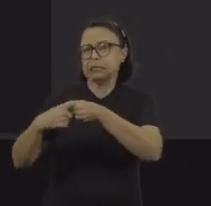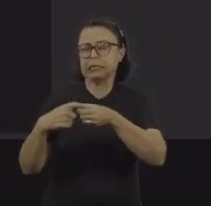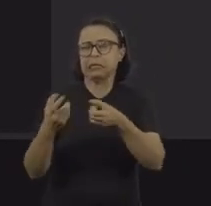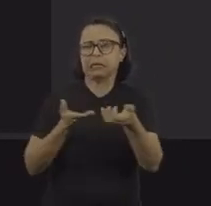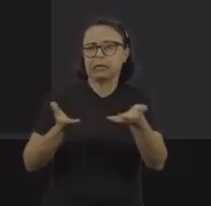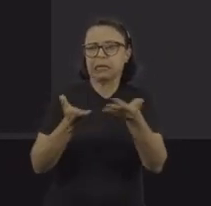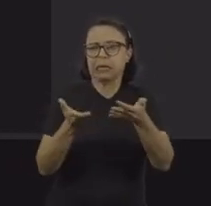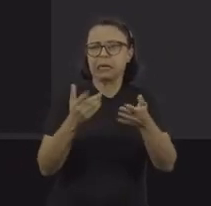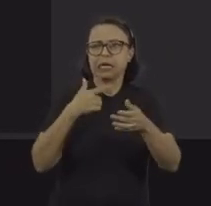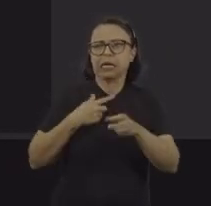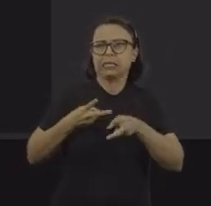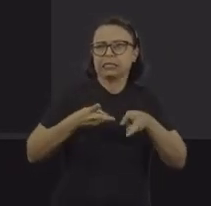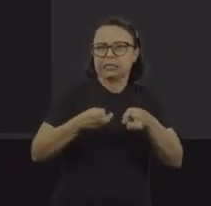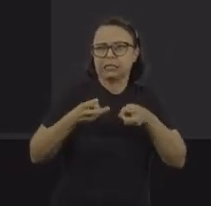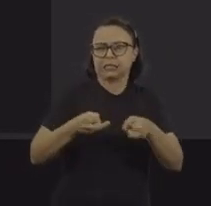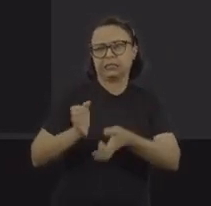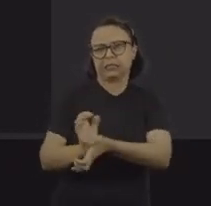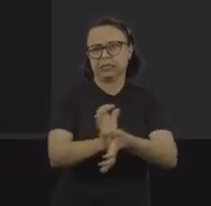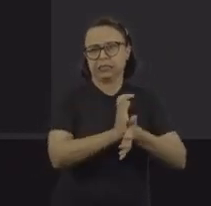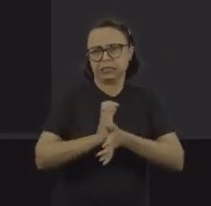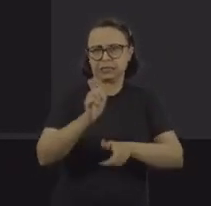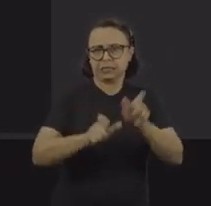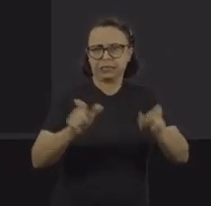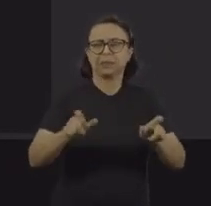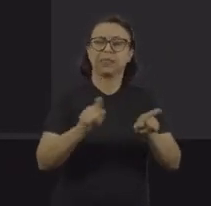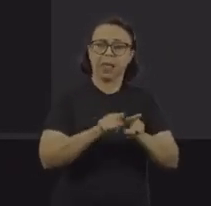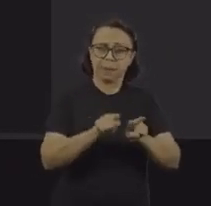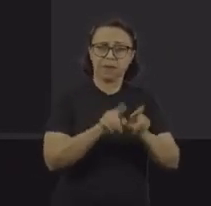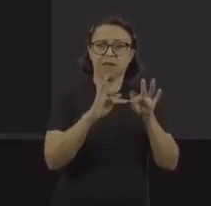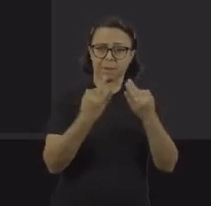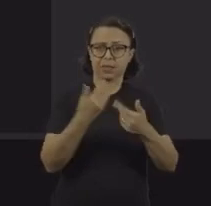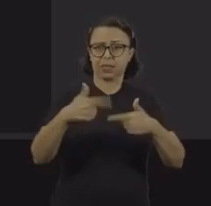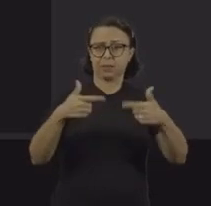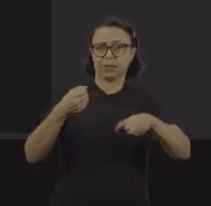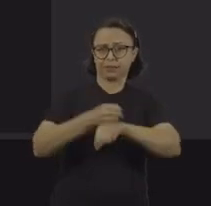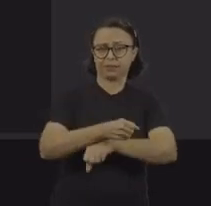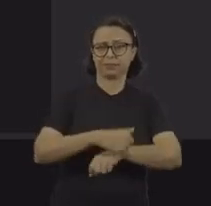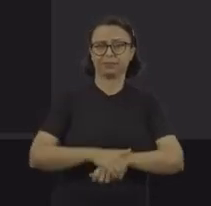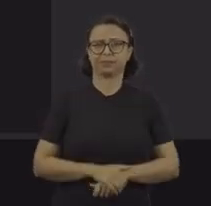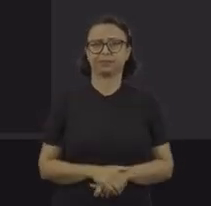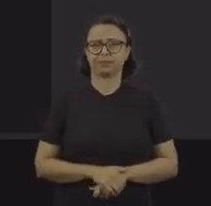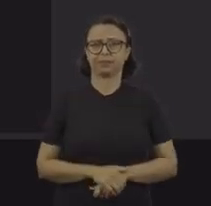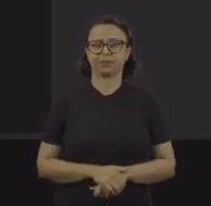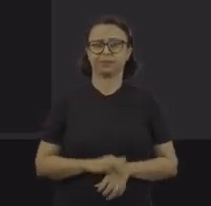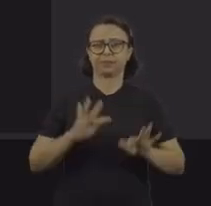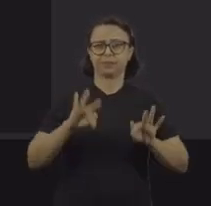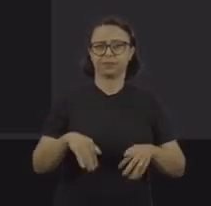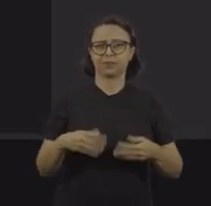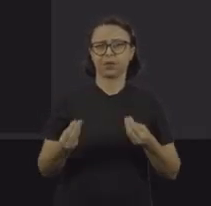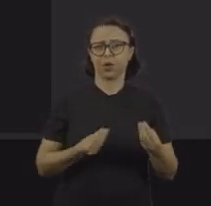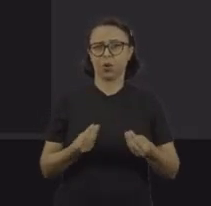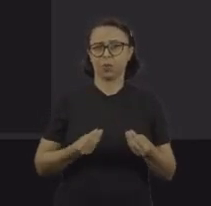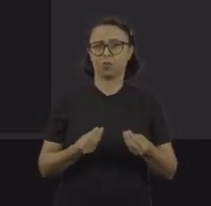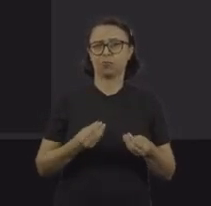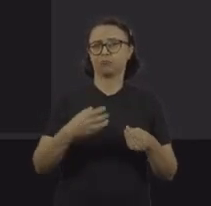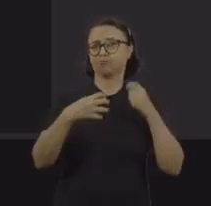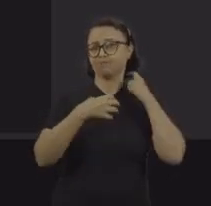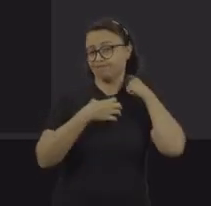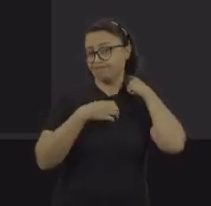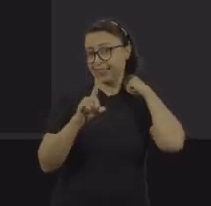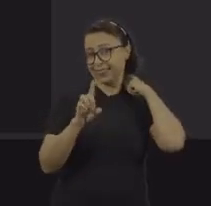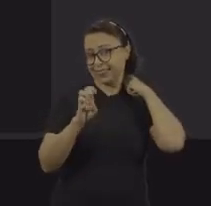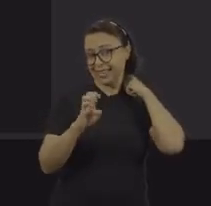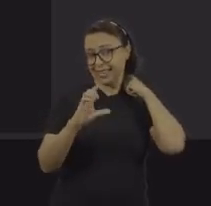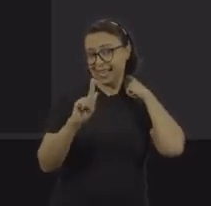familiares e laços afetivos sociais é muito complicado. Por fim, condições degradantes. As questões